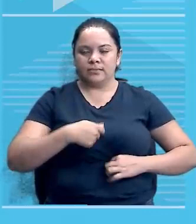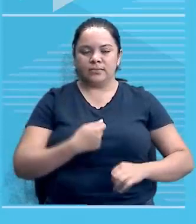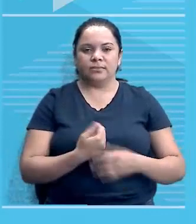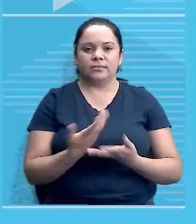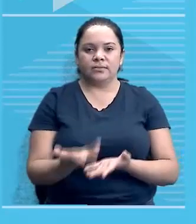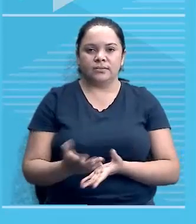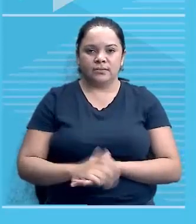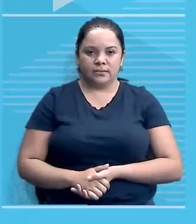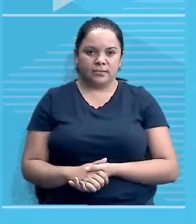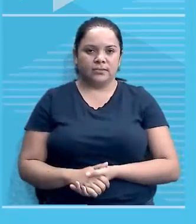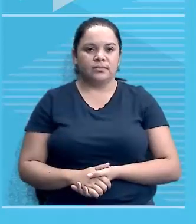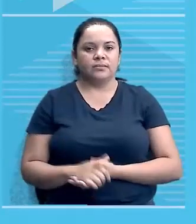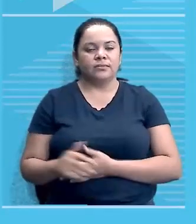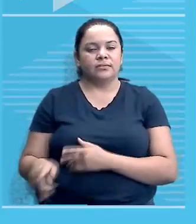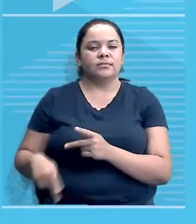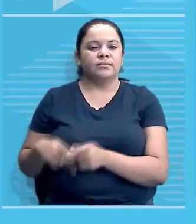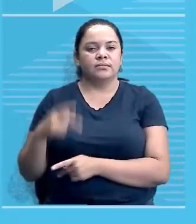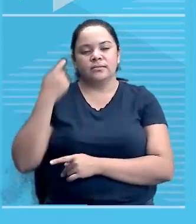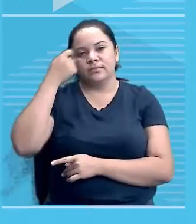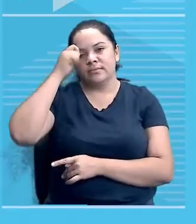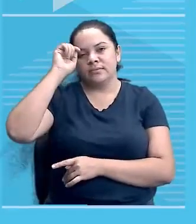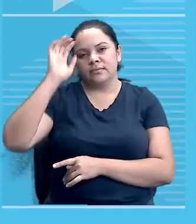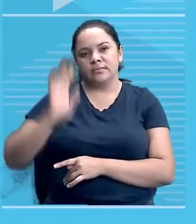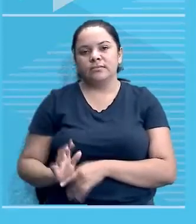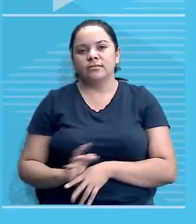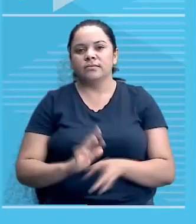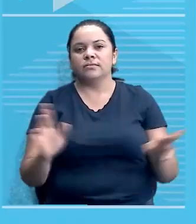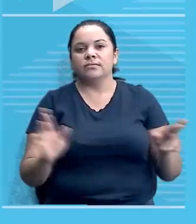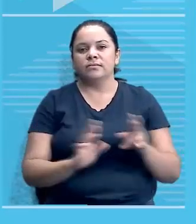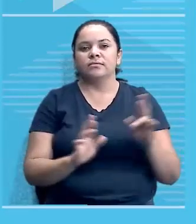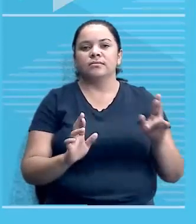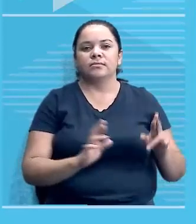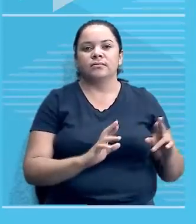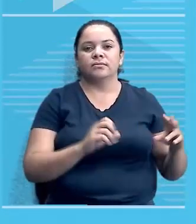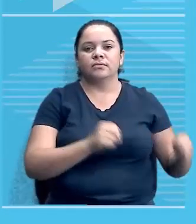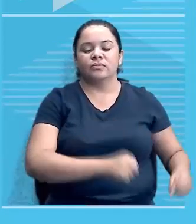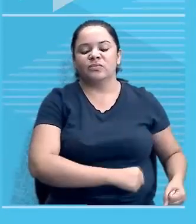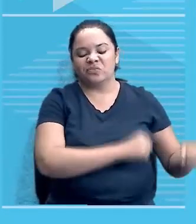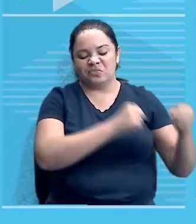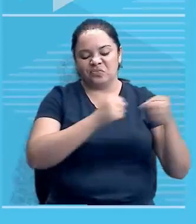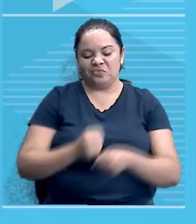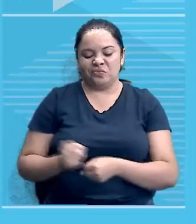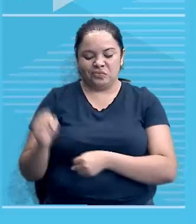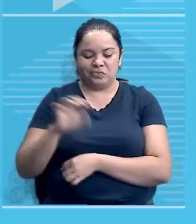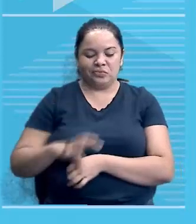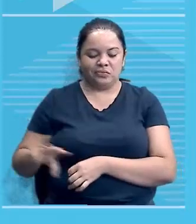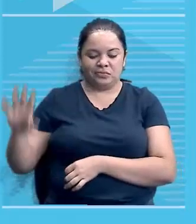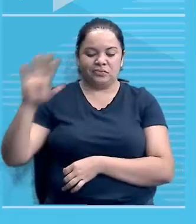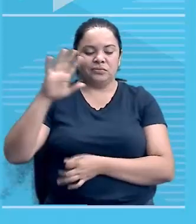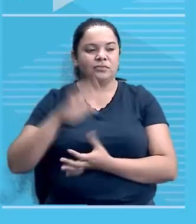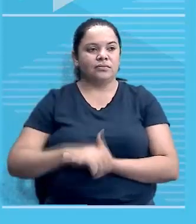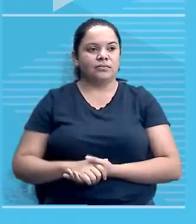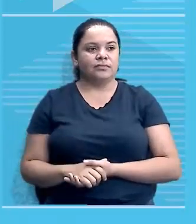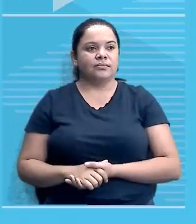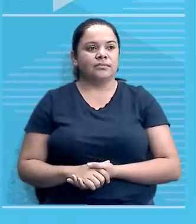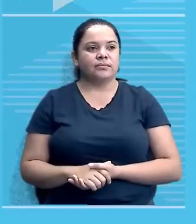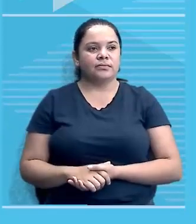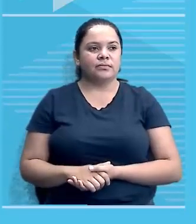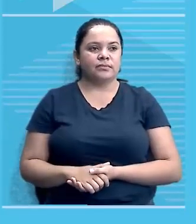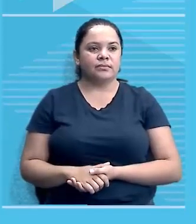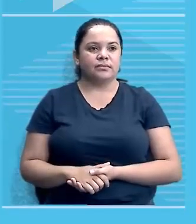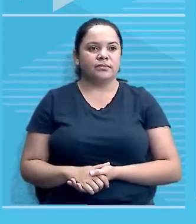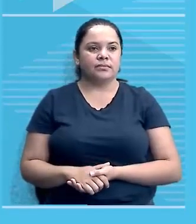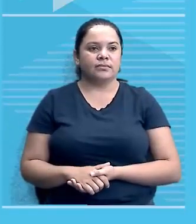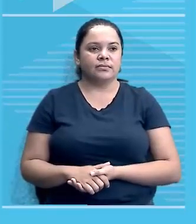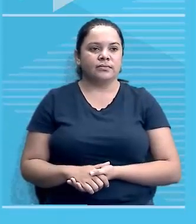dominação europeia. Só para contextualizar um pouquinho, fazer um link rapidinho com a aula anterior, porque é muito importante você